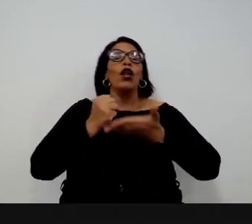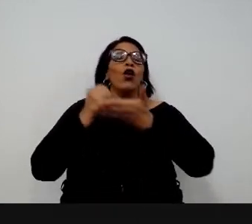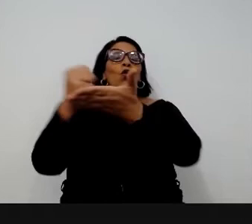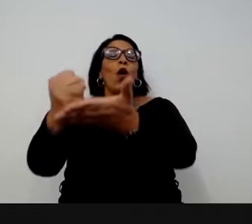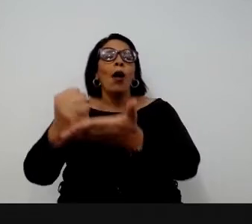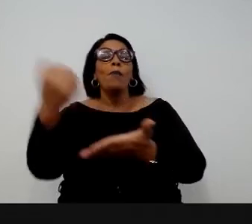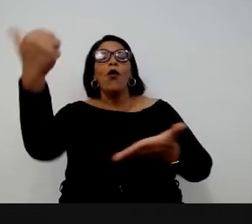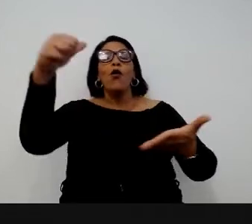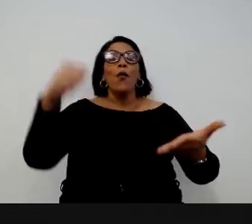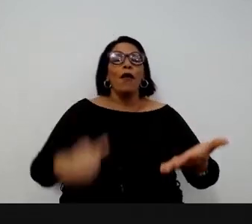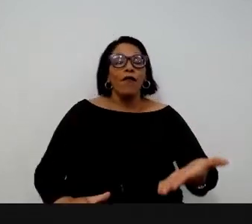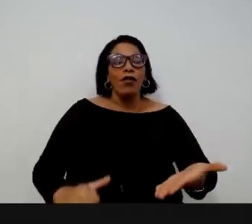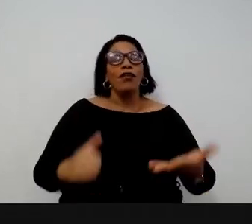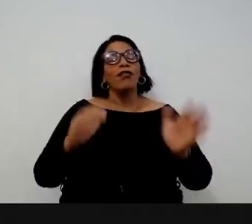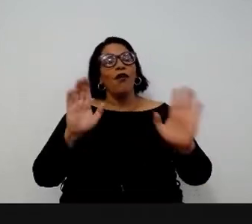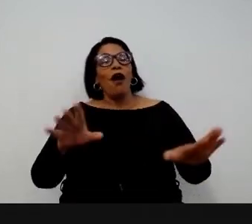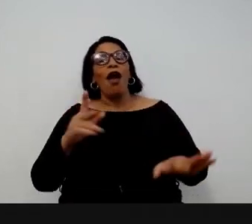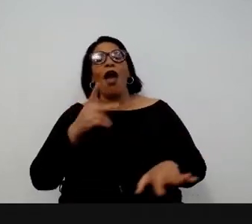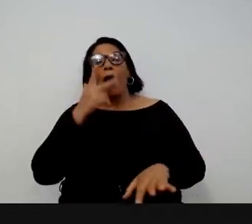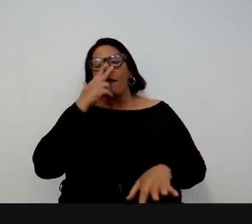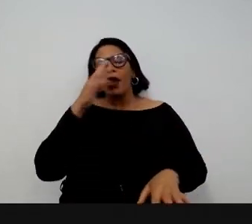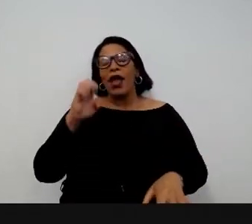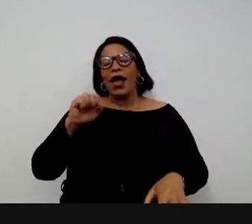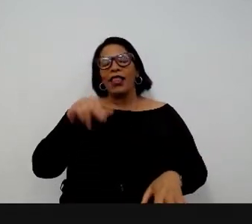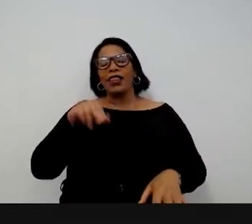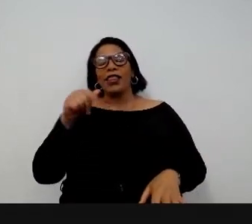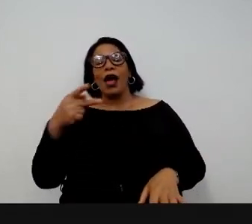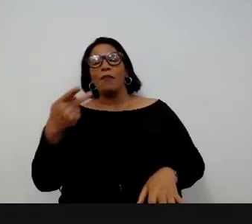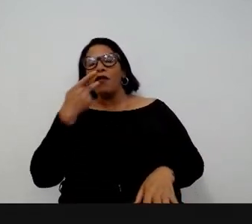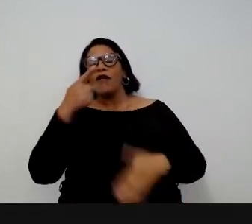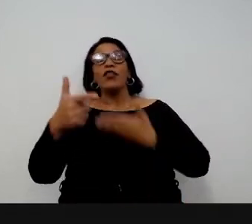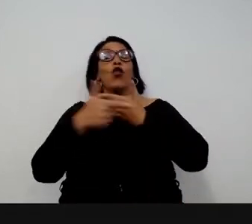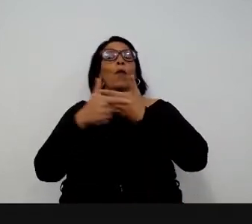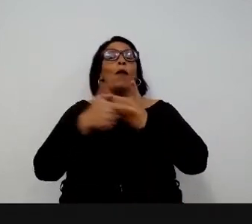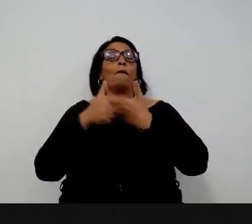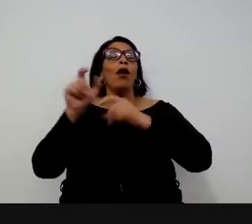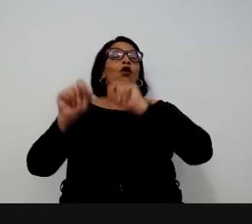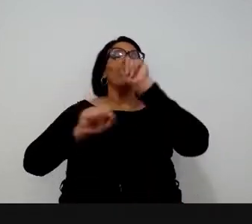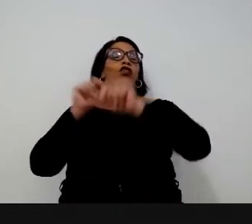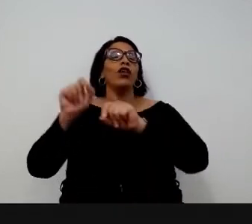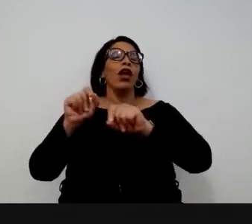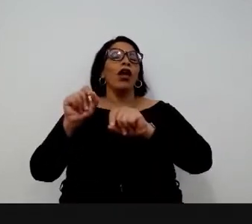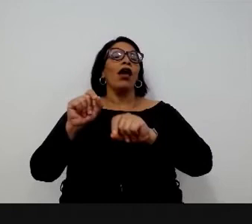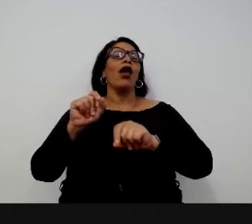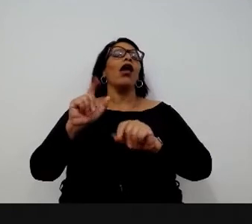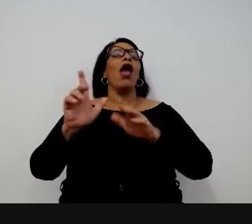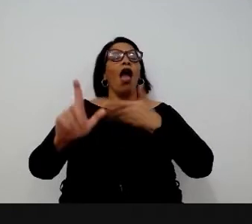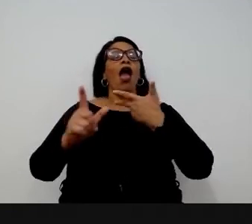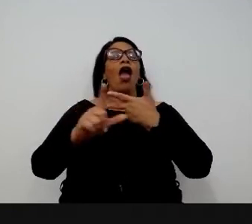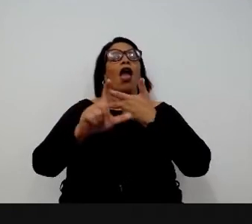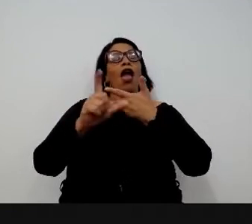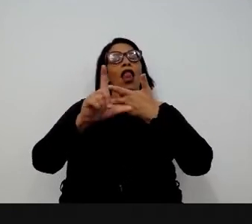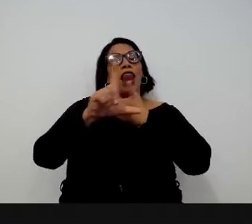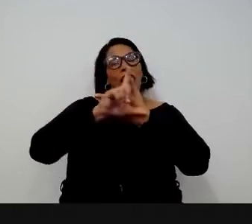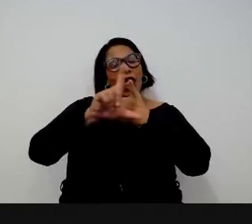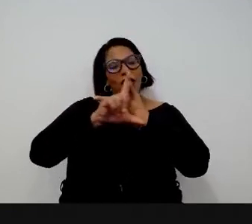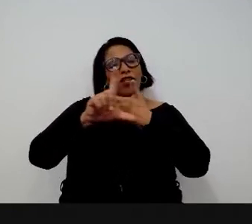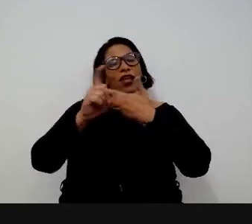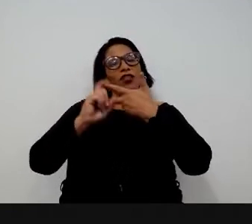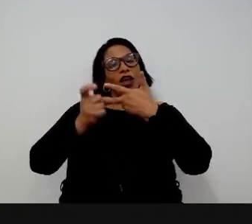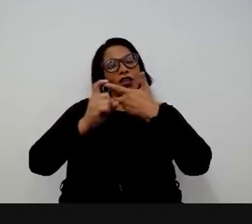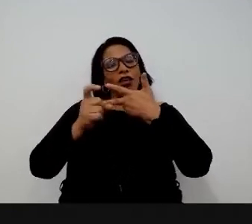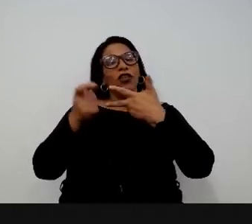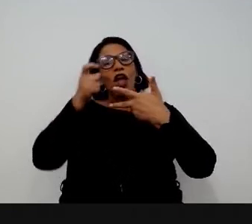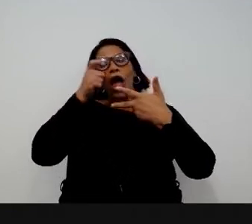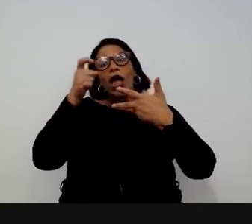avaliação possa sair. A Enap fazendo também um papel em que o próprio legislativo, o próprio executivo vem fazendo de tentar